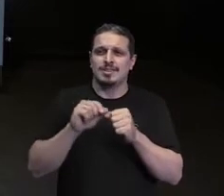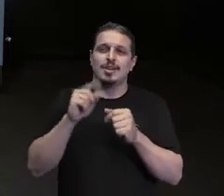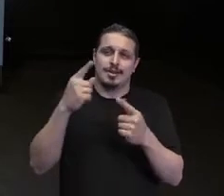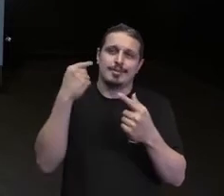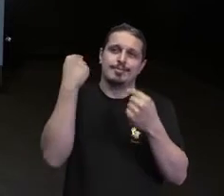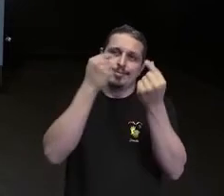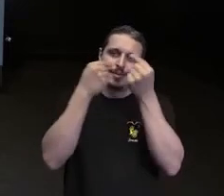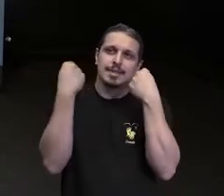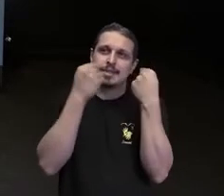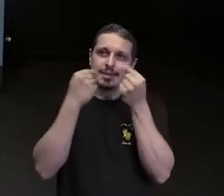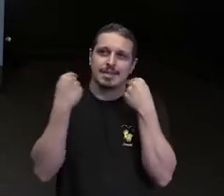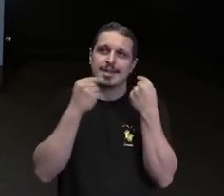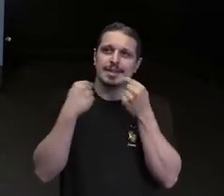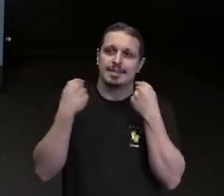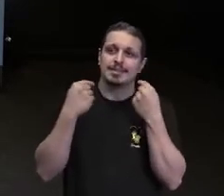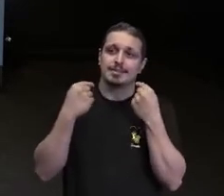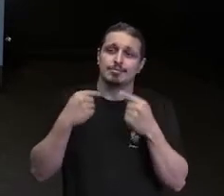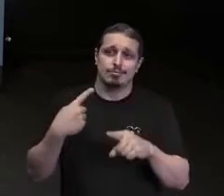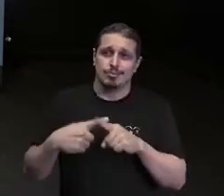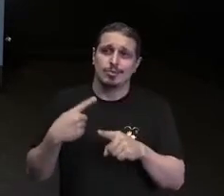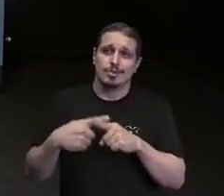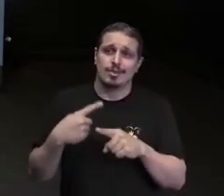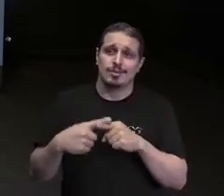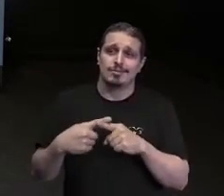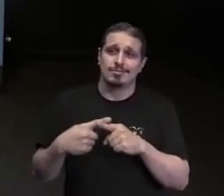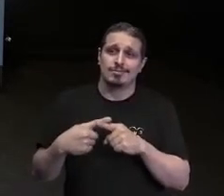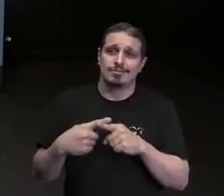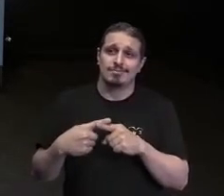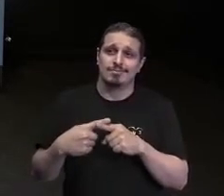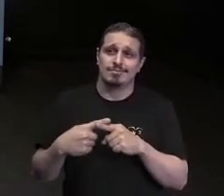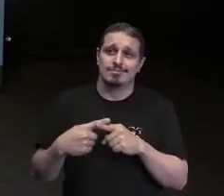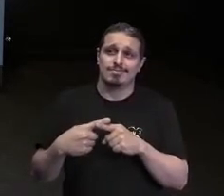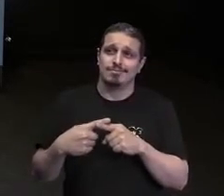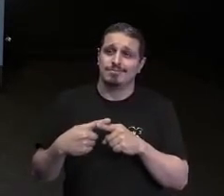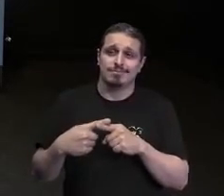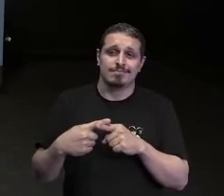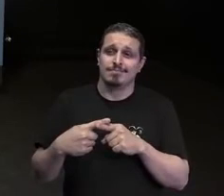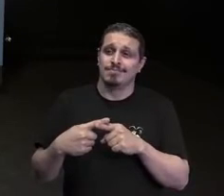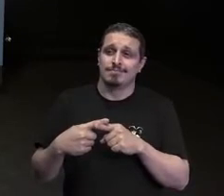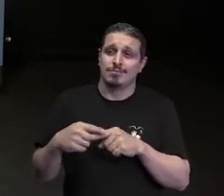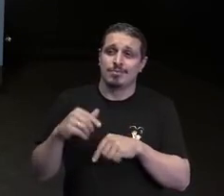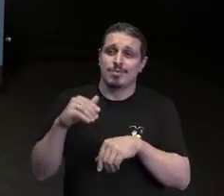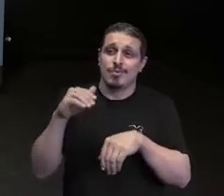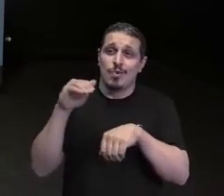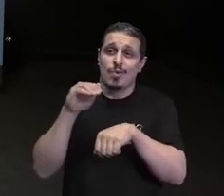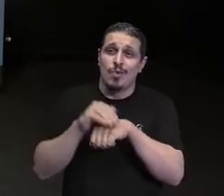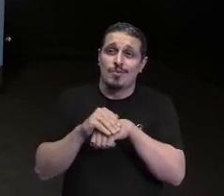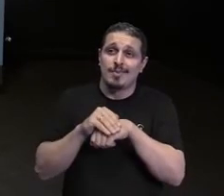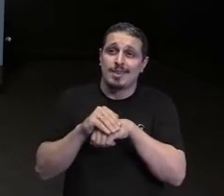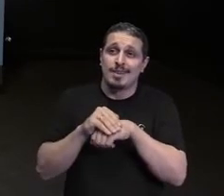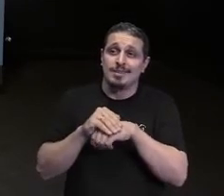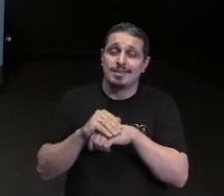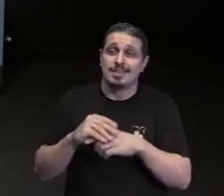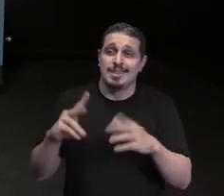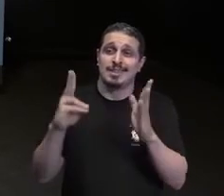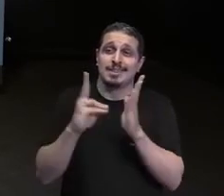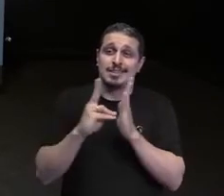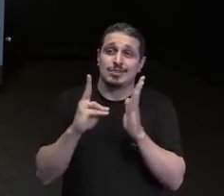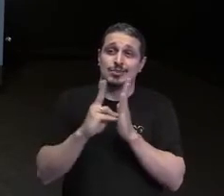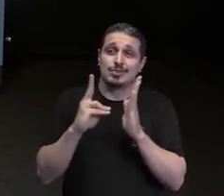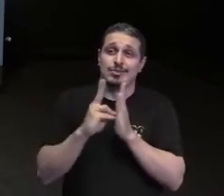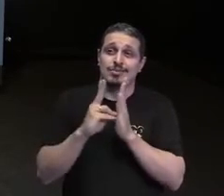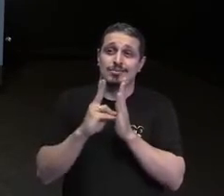Isso realizado por uma pessoa adulta, também provavelmente da sua mesma tribo, que está passando para ela referências